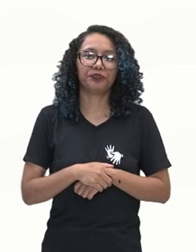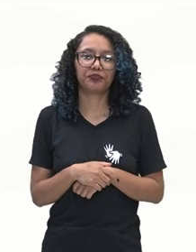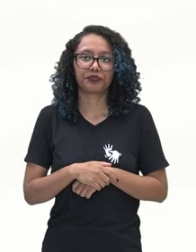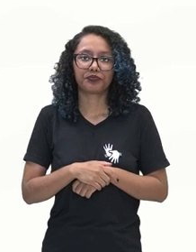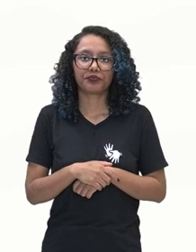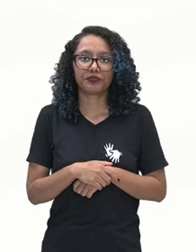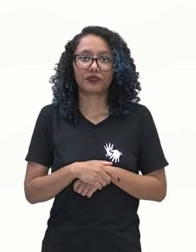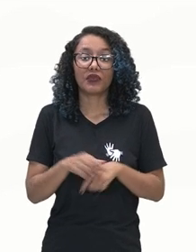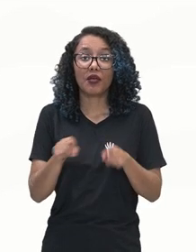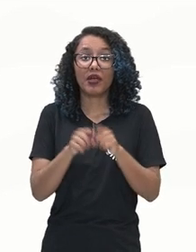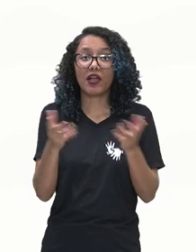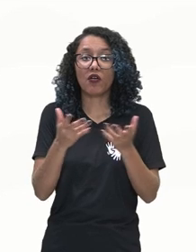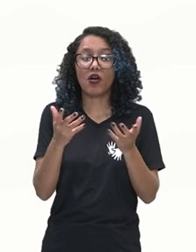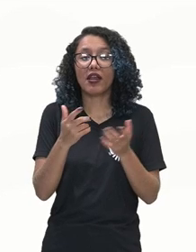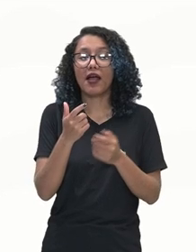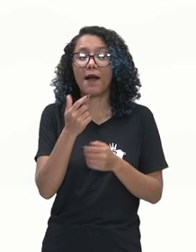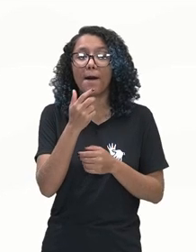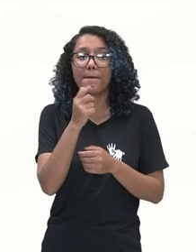Repete comigo.